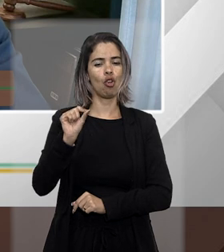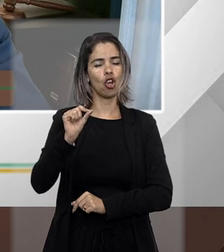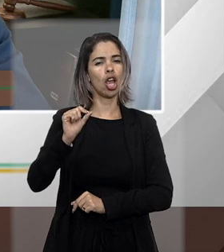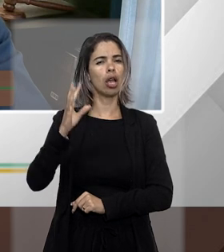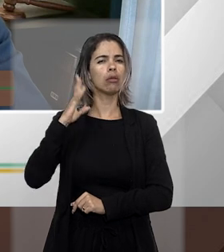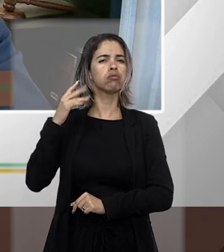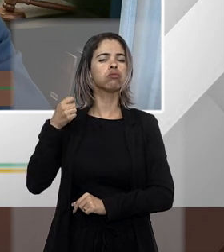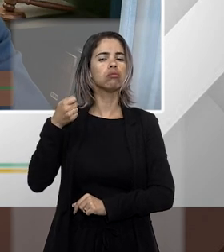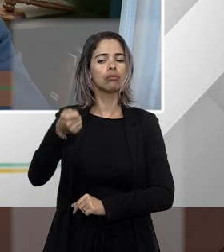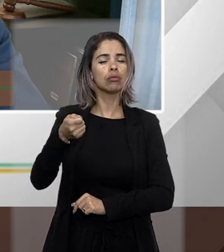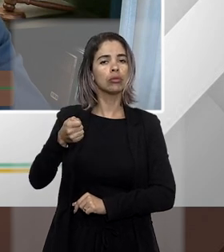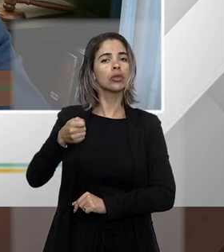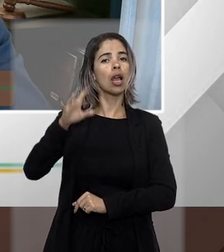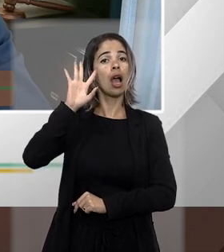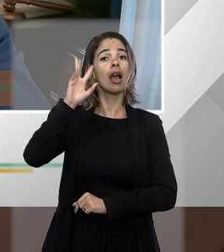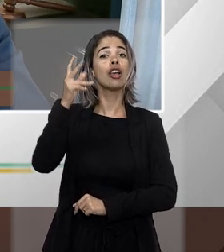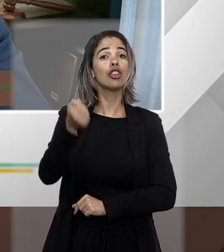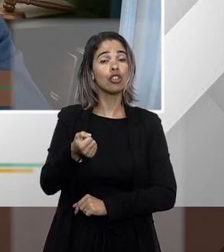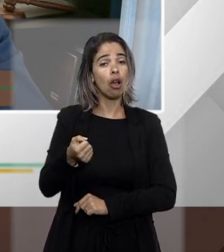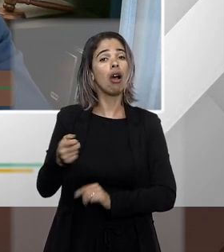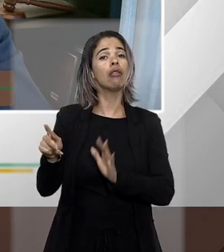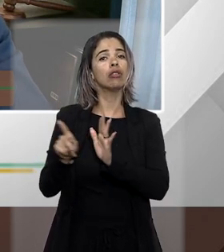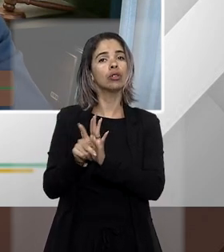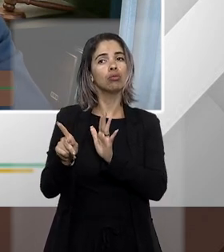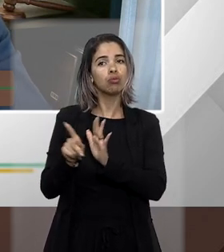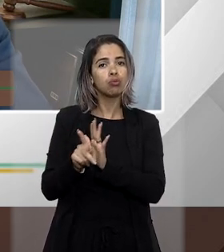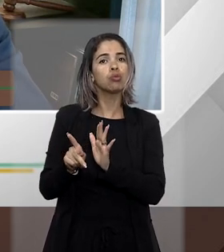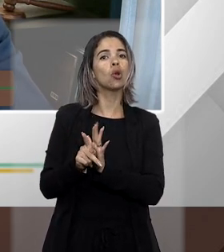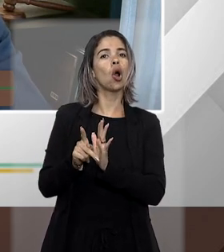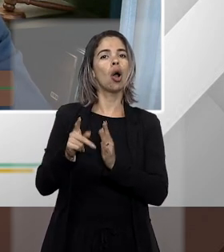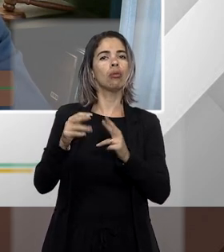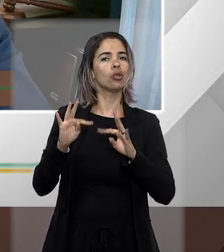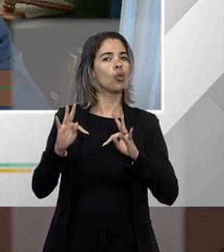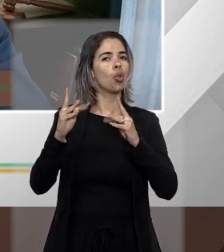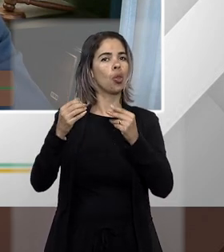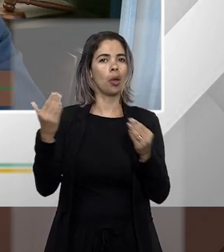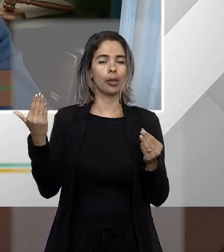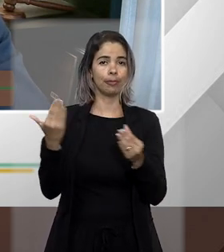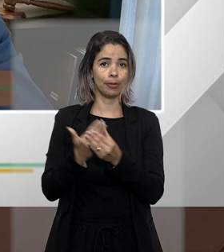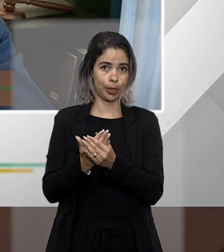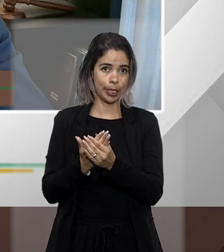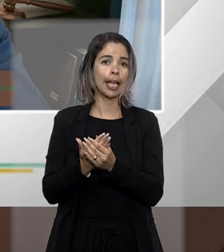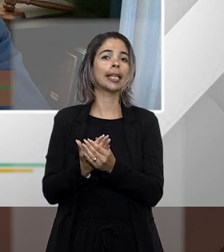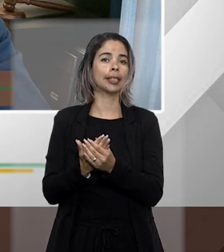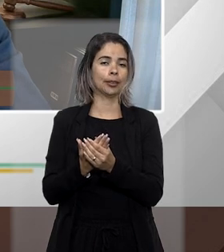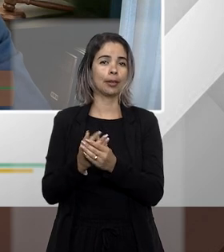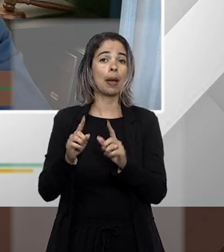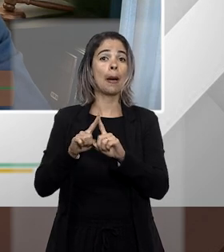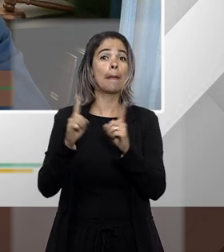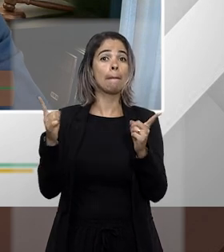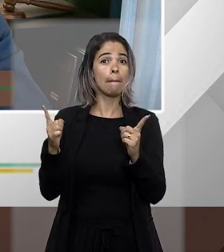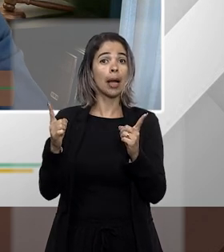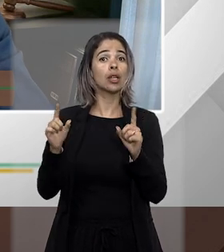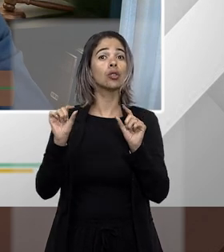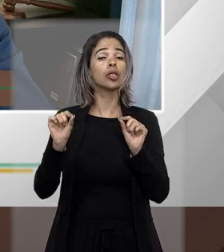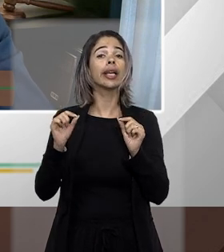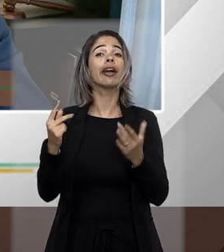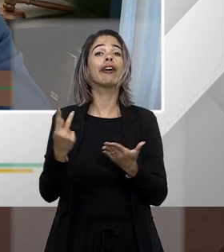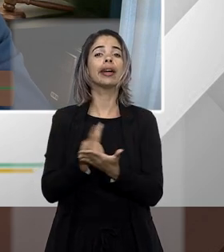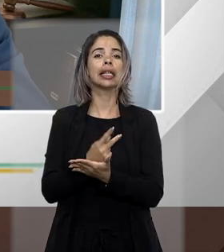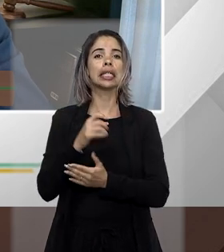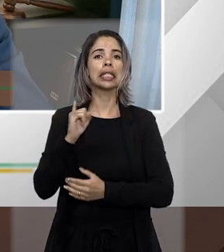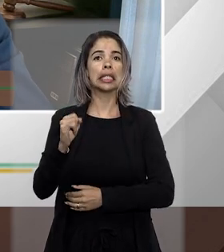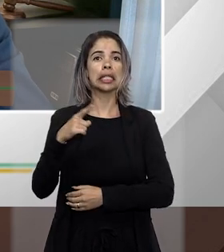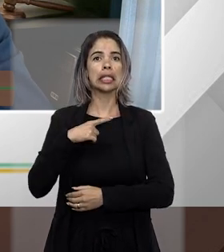não é uma regra absoluta mas preferencialmente e o que acontece quando é um mandado de segurança o